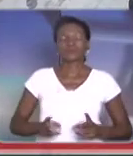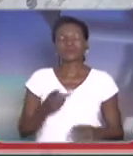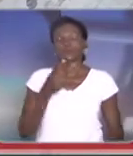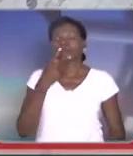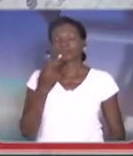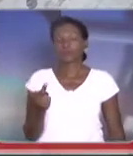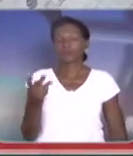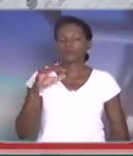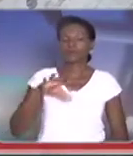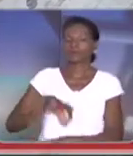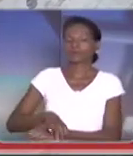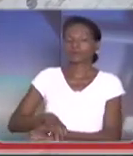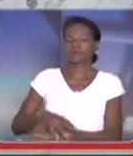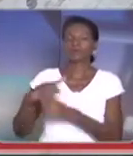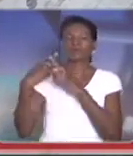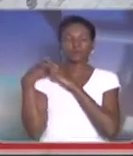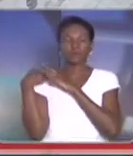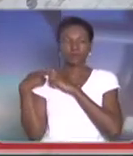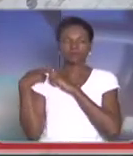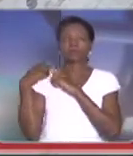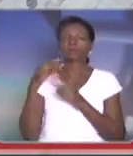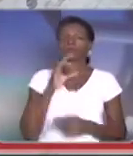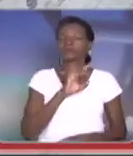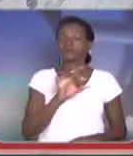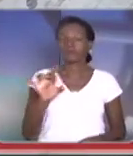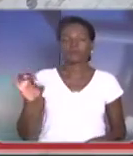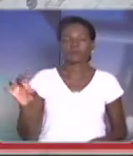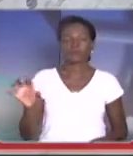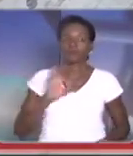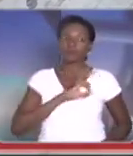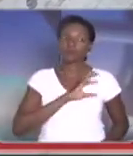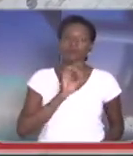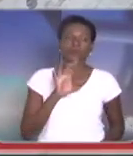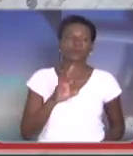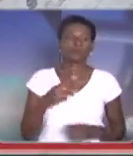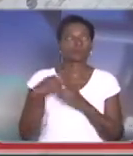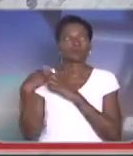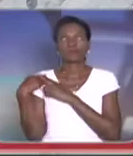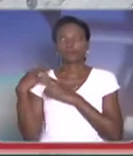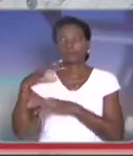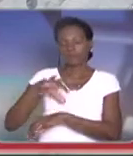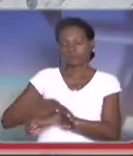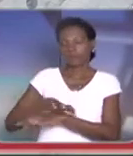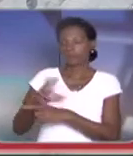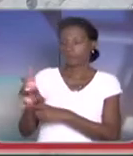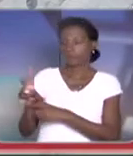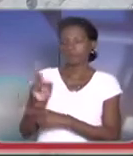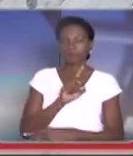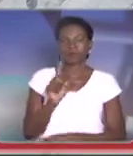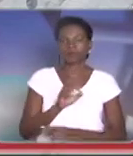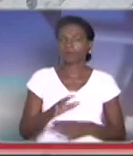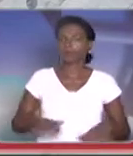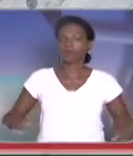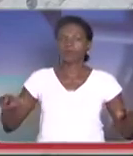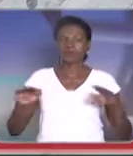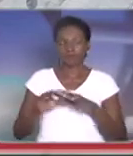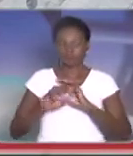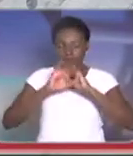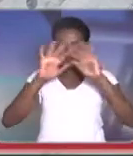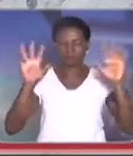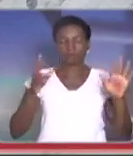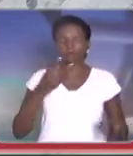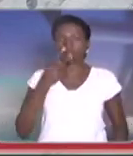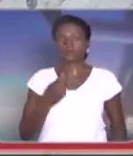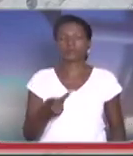como segurança, uma responsabilidade de todos nós, não só da polícia. Por quê? Porque todo mundo, vou dizer o termo bem claro aqui, todo